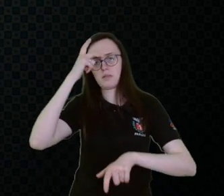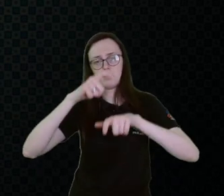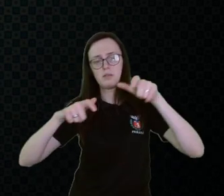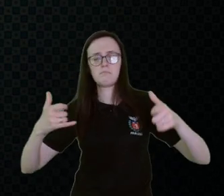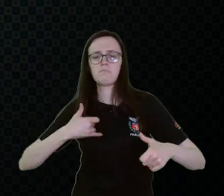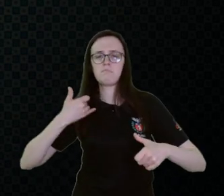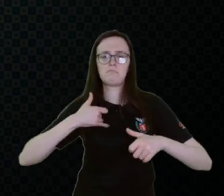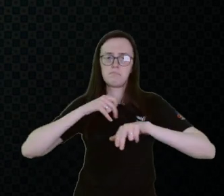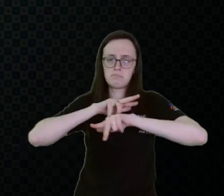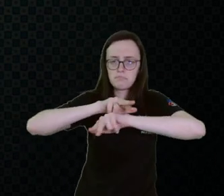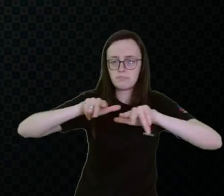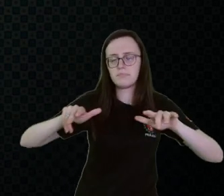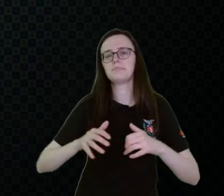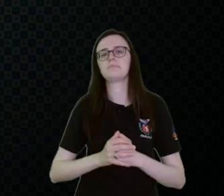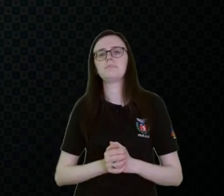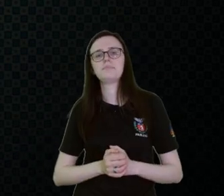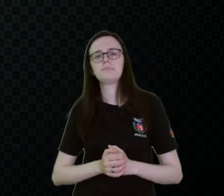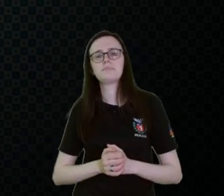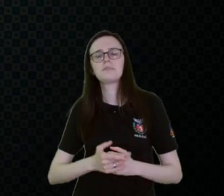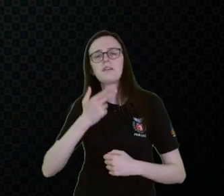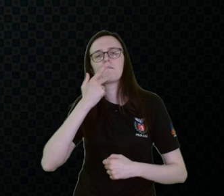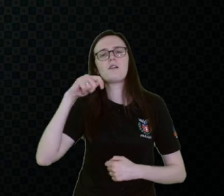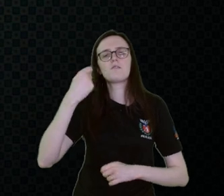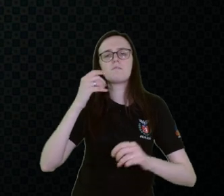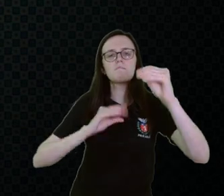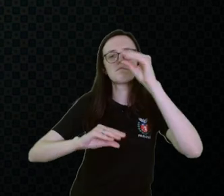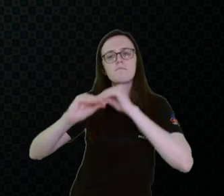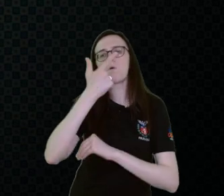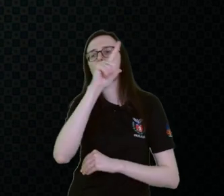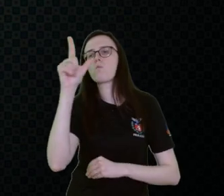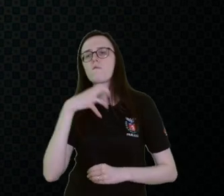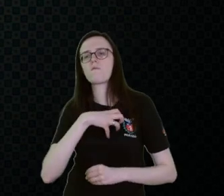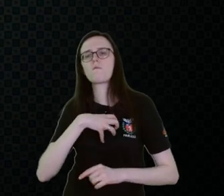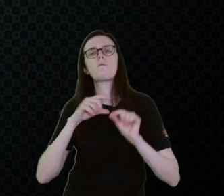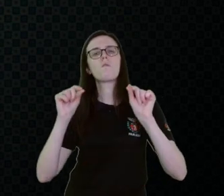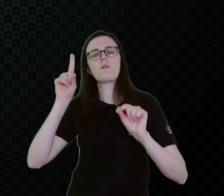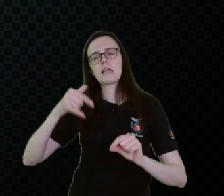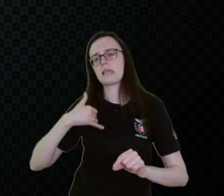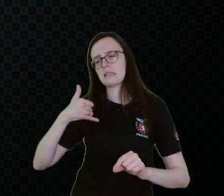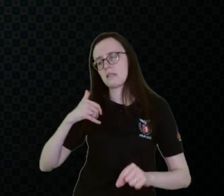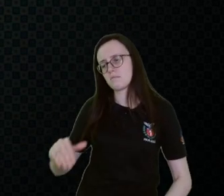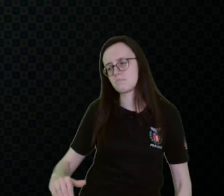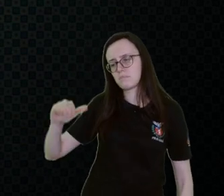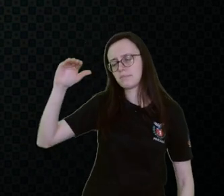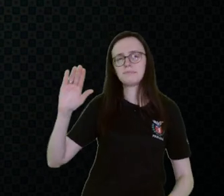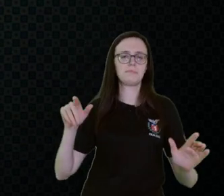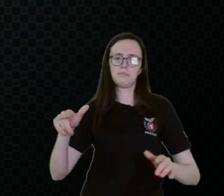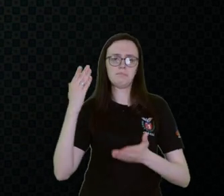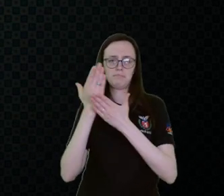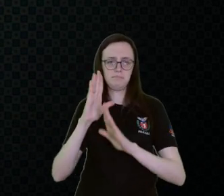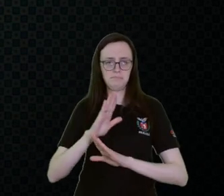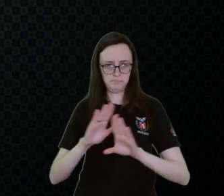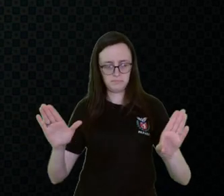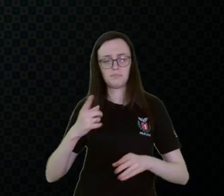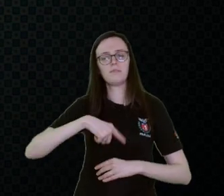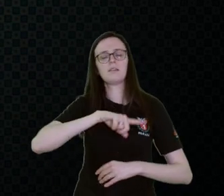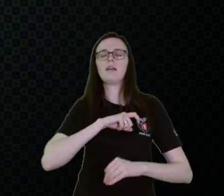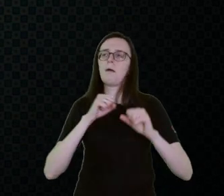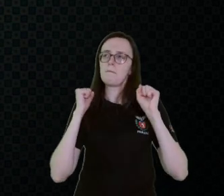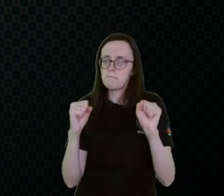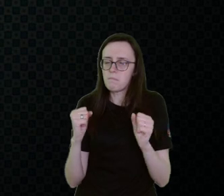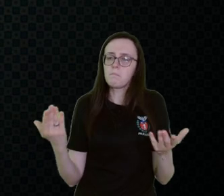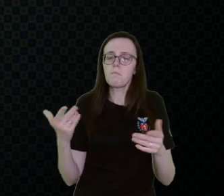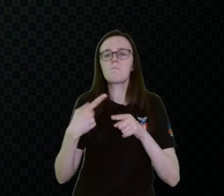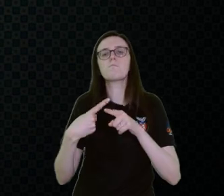de todas as idades, né? Se fala muito em comunicação alternativa a partir de tal idade, enfim, isso não existe mais. A gente pode,